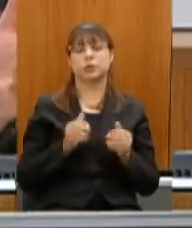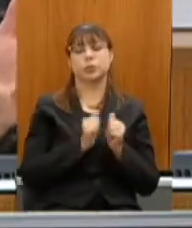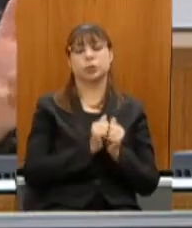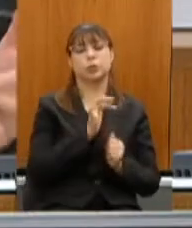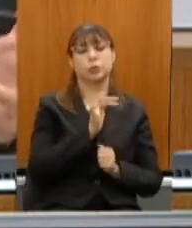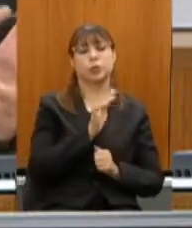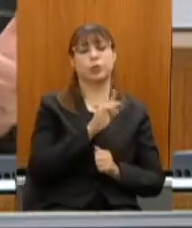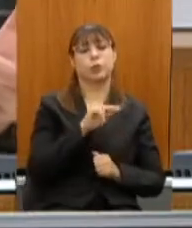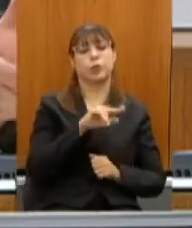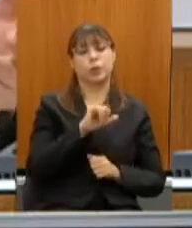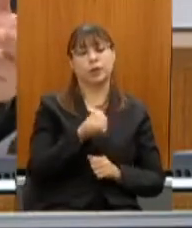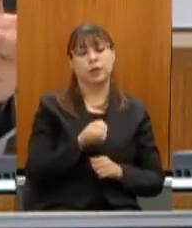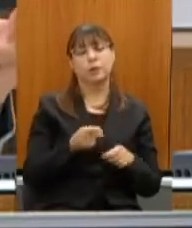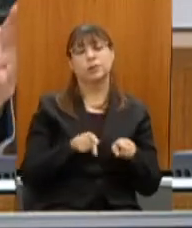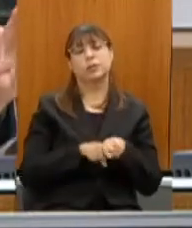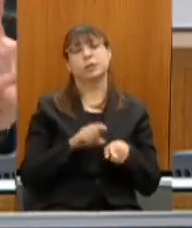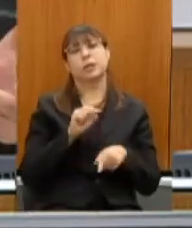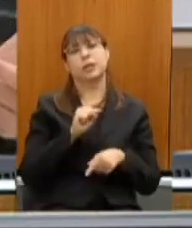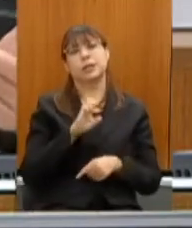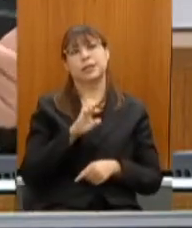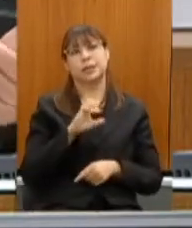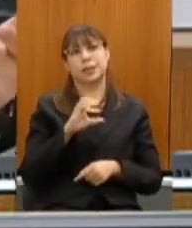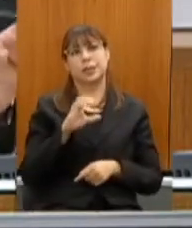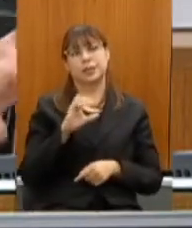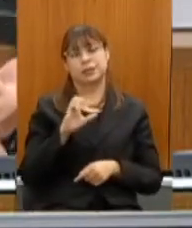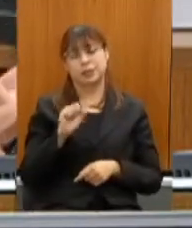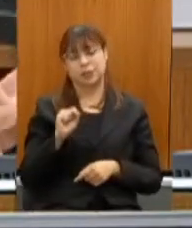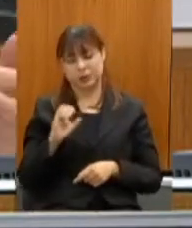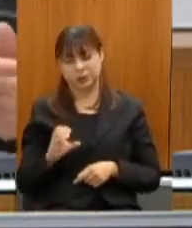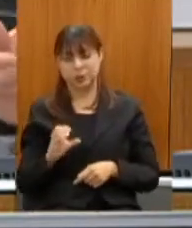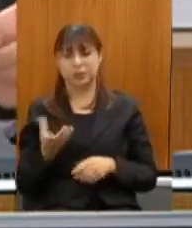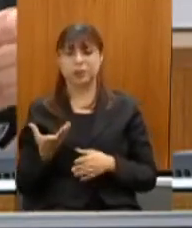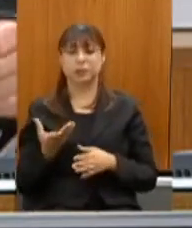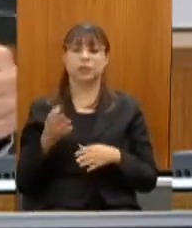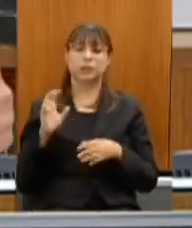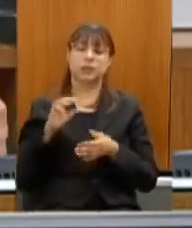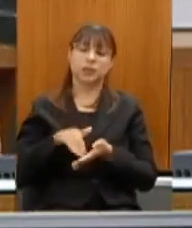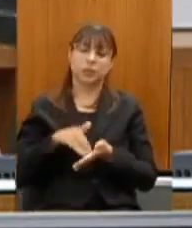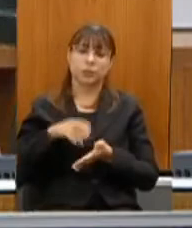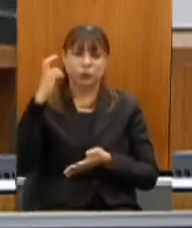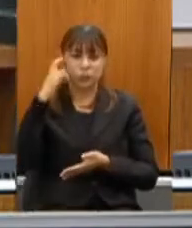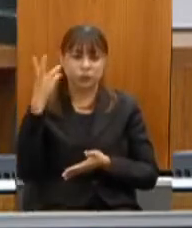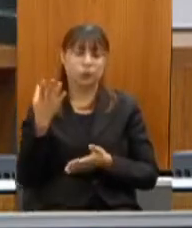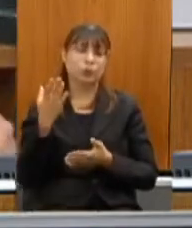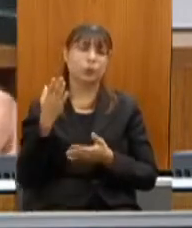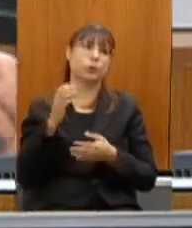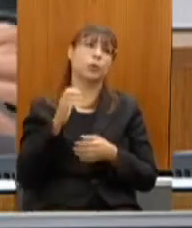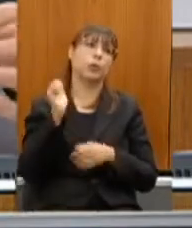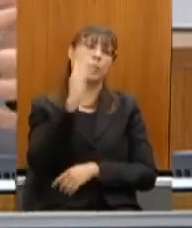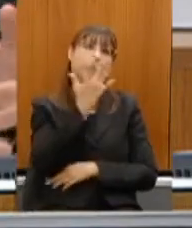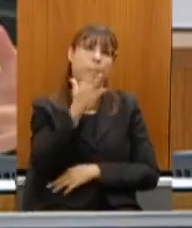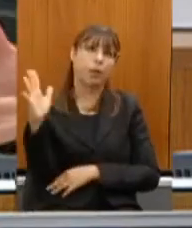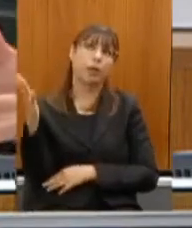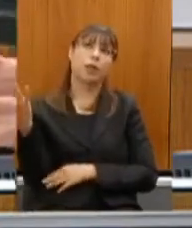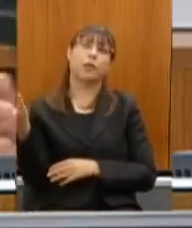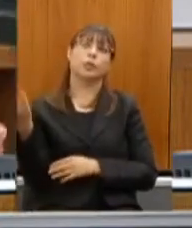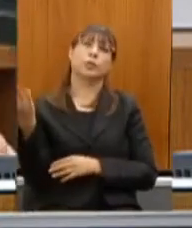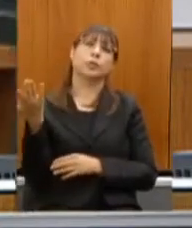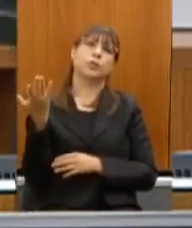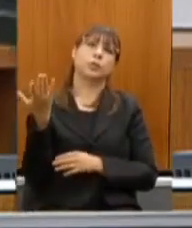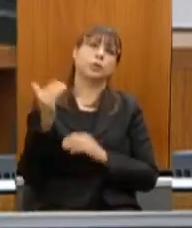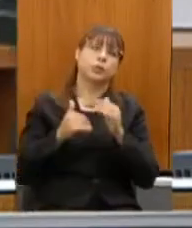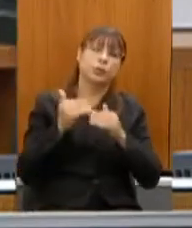o SESC a Secretaria de Cultura o Meio Ambiente o Desenvolvimento vários entes